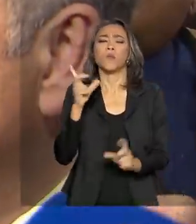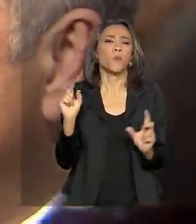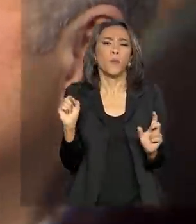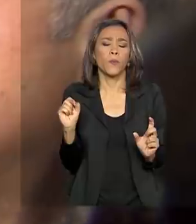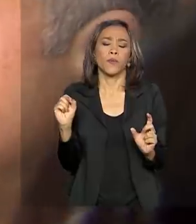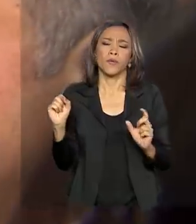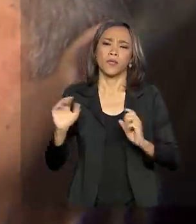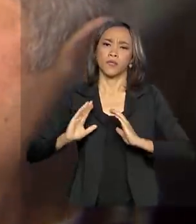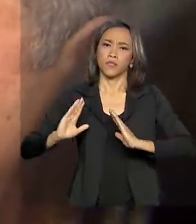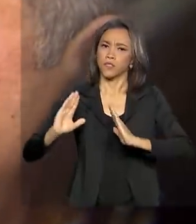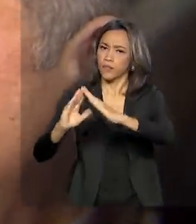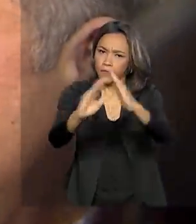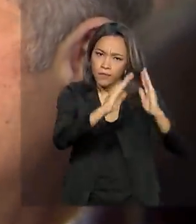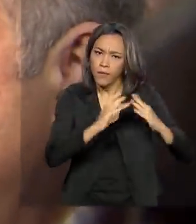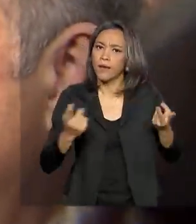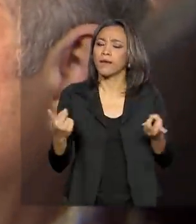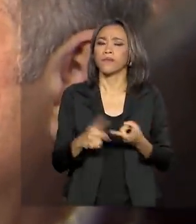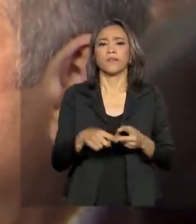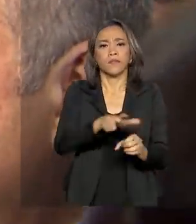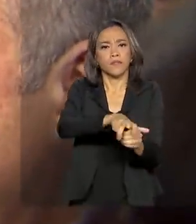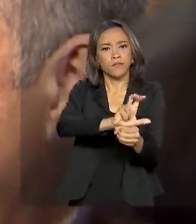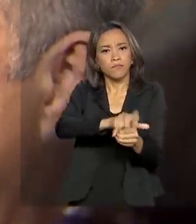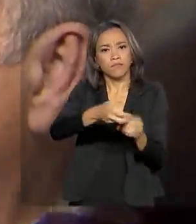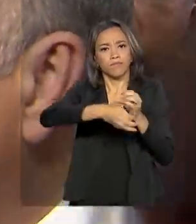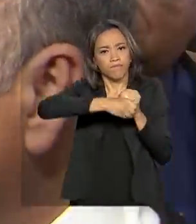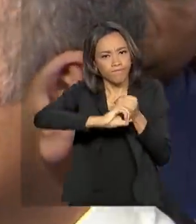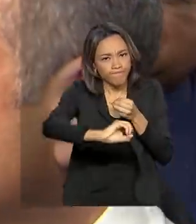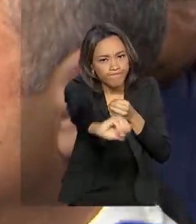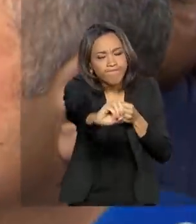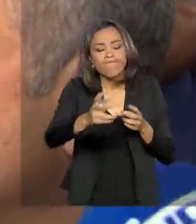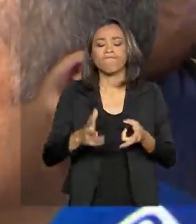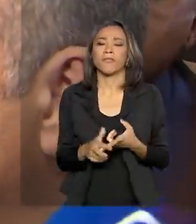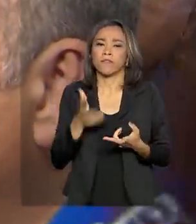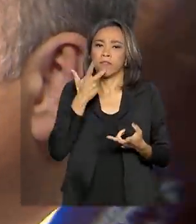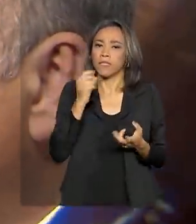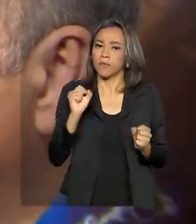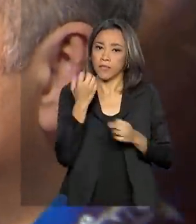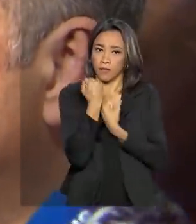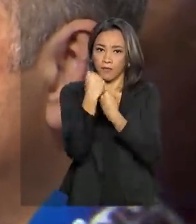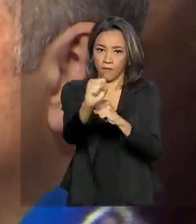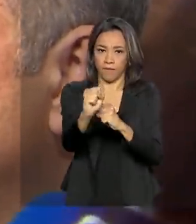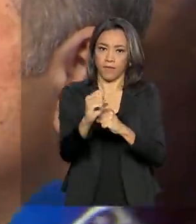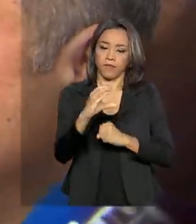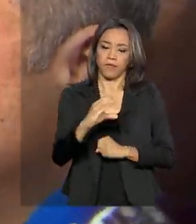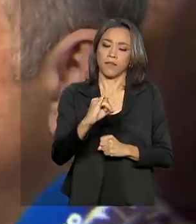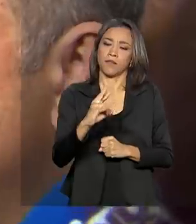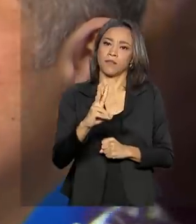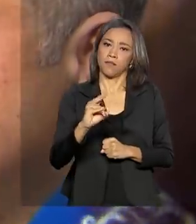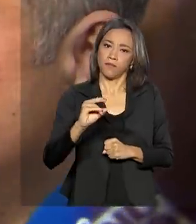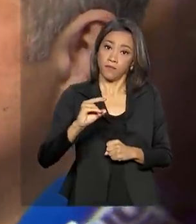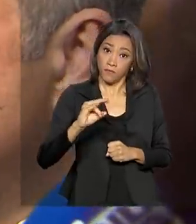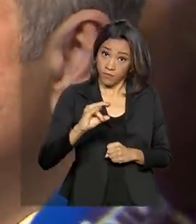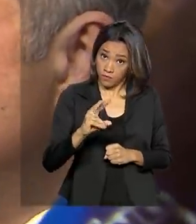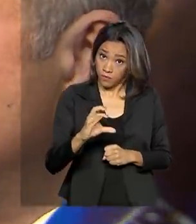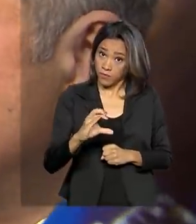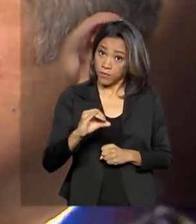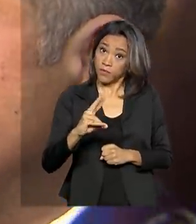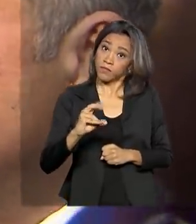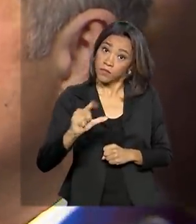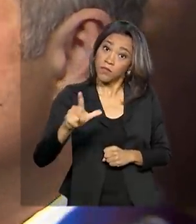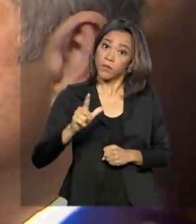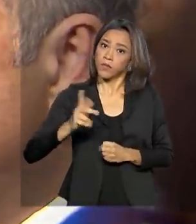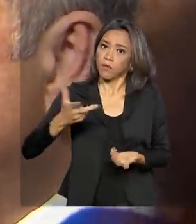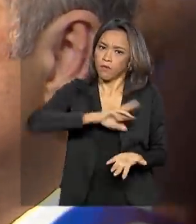falando também de saneamento básico, nós estamos falando também de defesa civil e esse é um momento, inclusive, que vários estados brasileiros